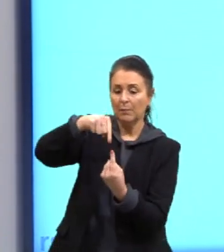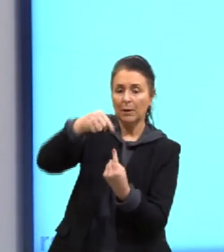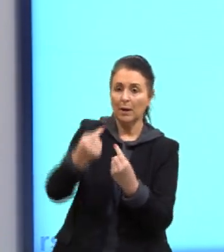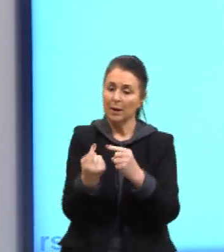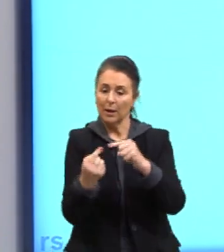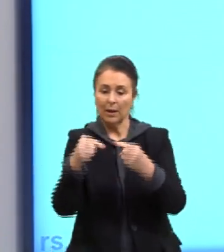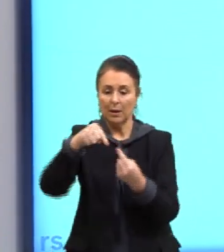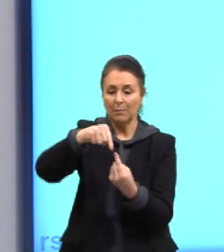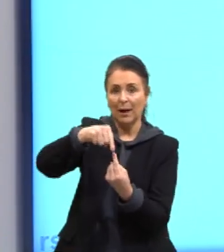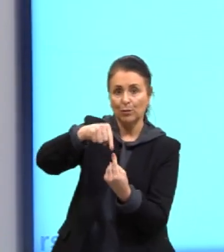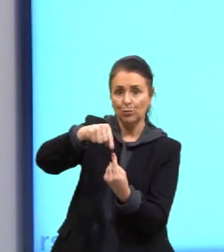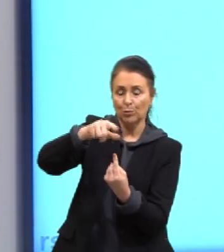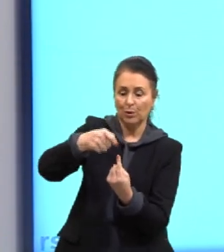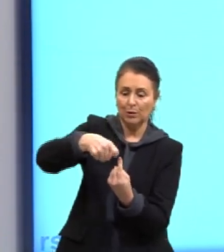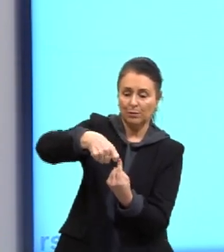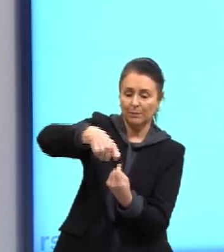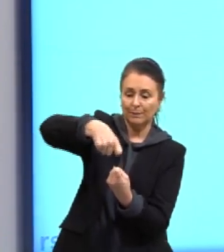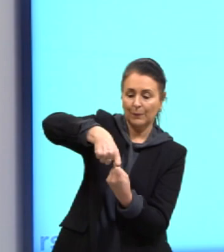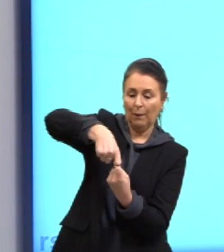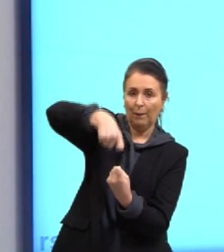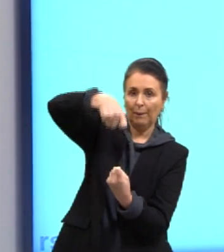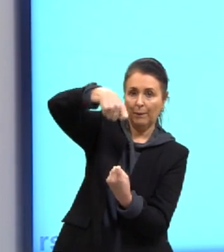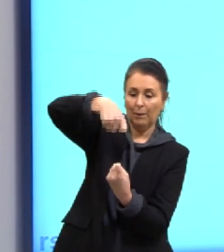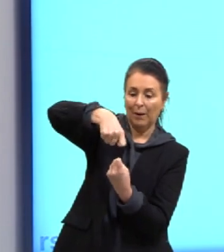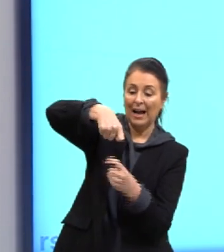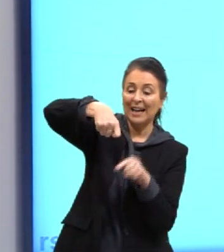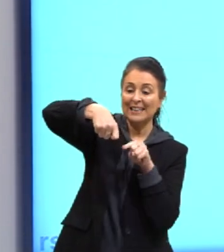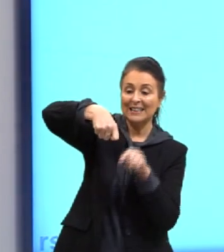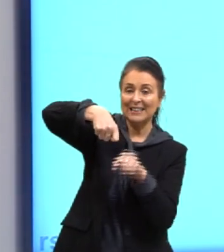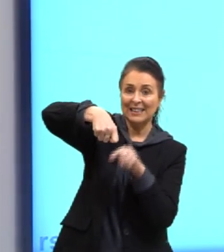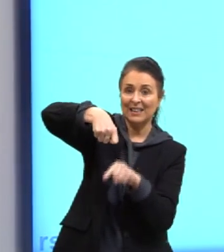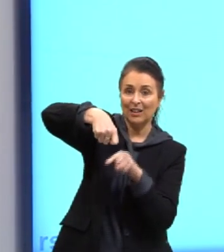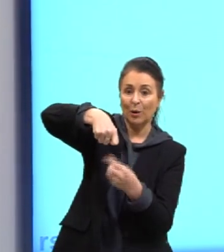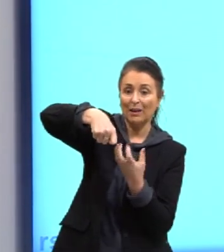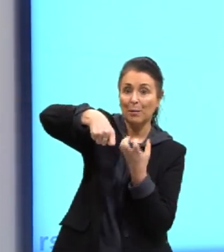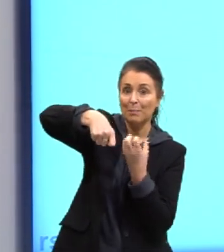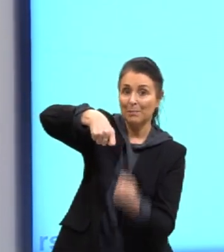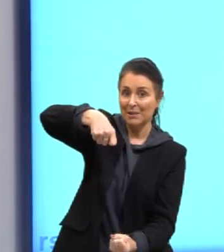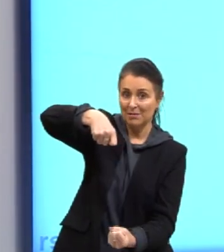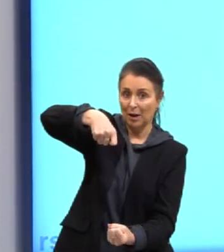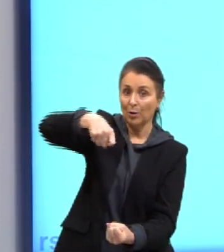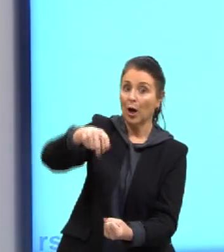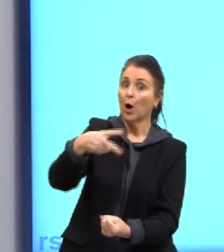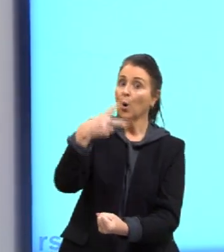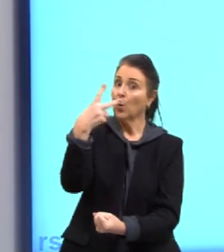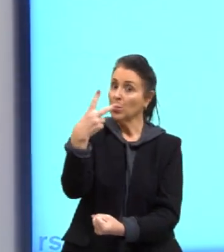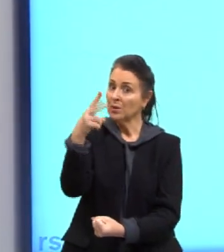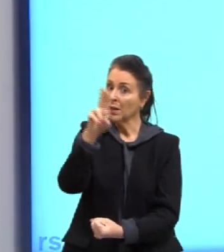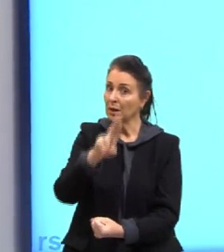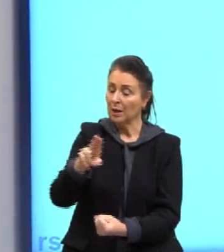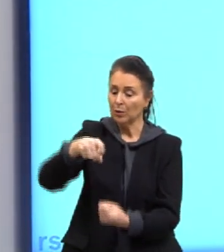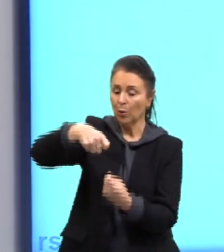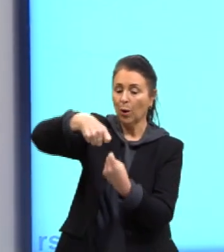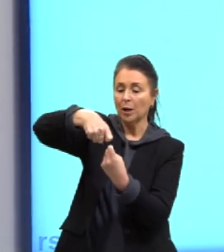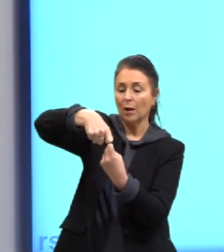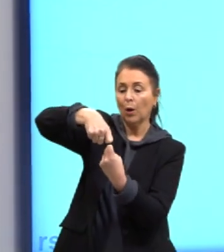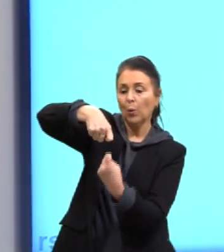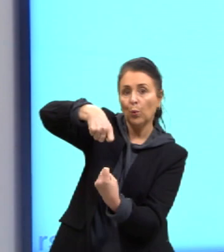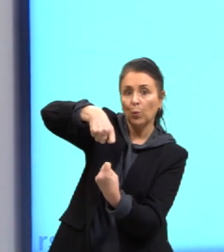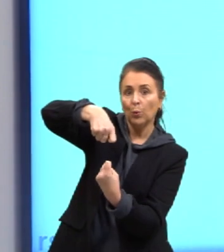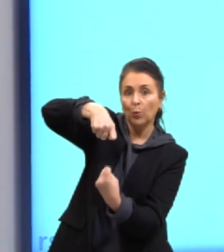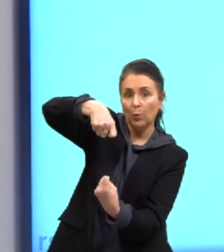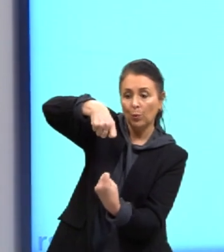Tem um aumento de tamanho dessa mola. Aqui, se a gente coloca 2, ela aumenta mais. Ela vai ficando cada vez mais